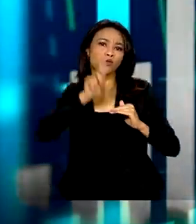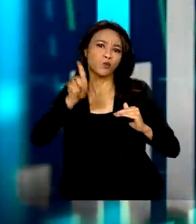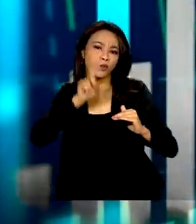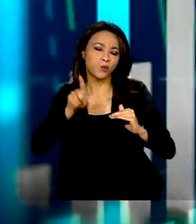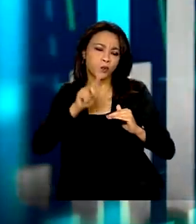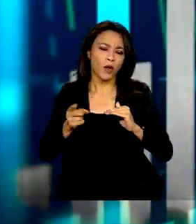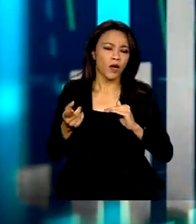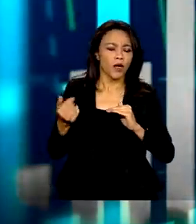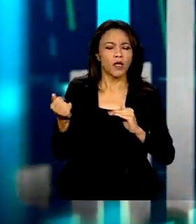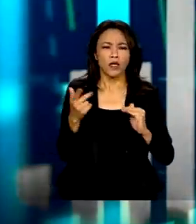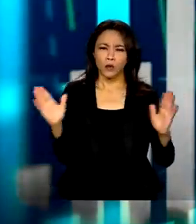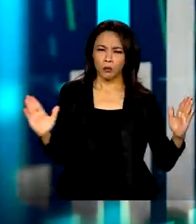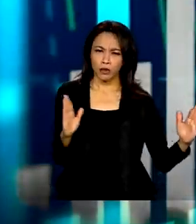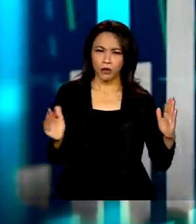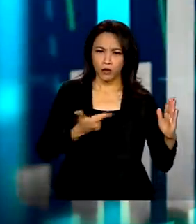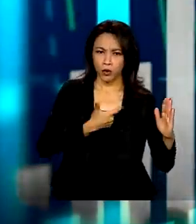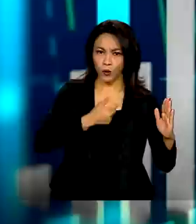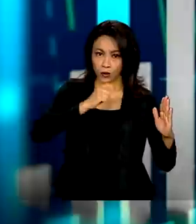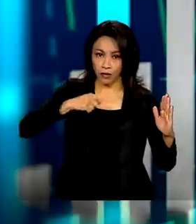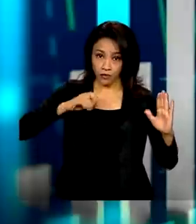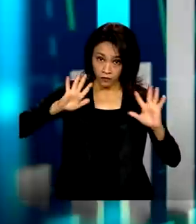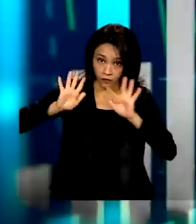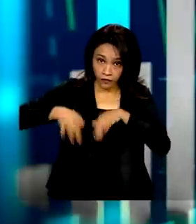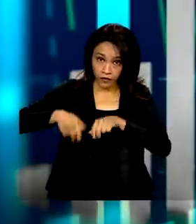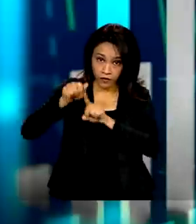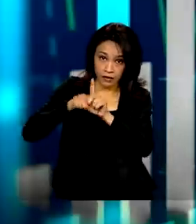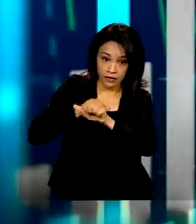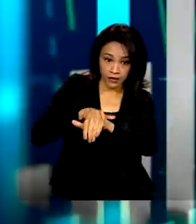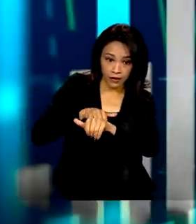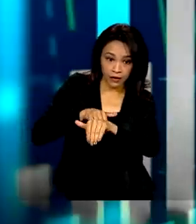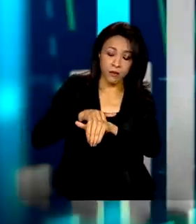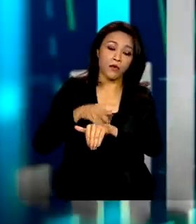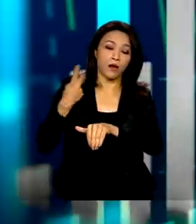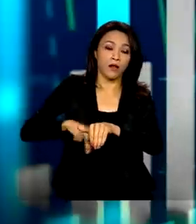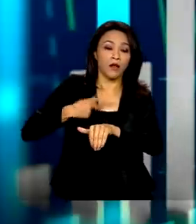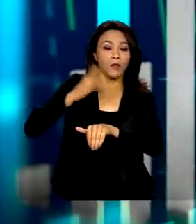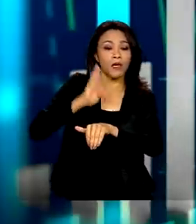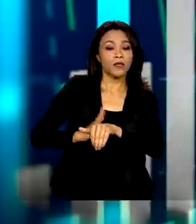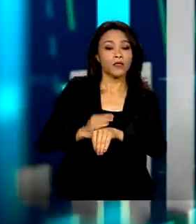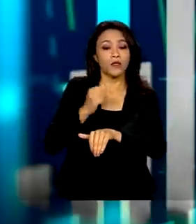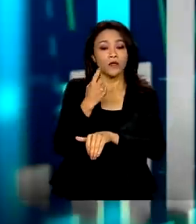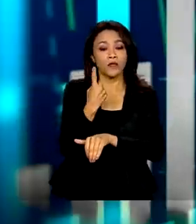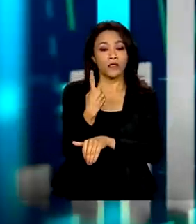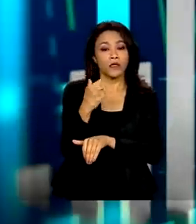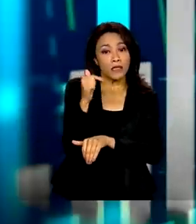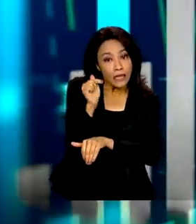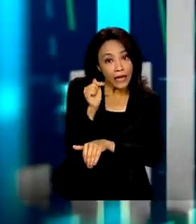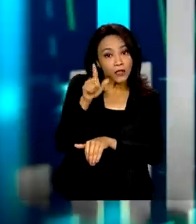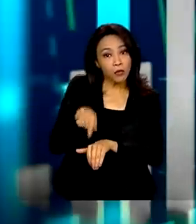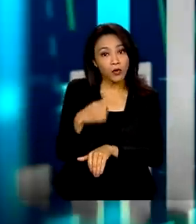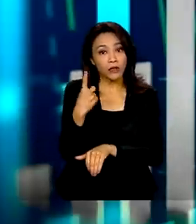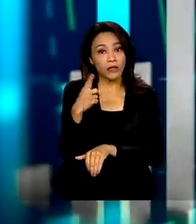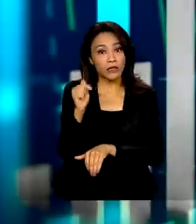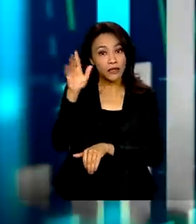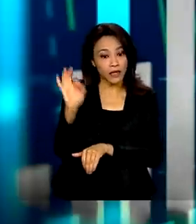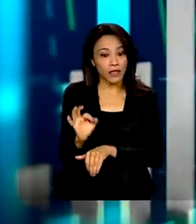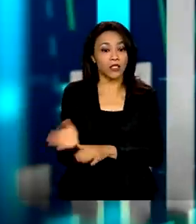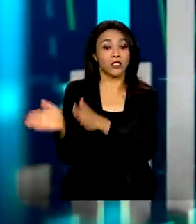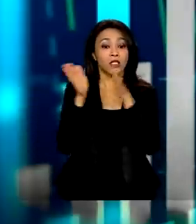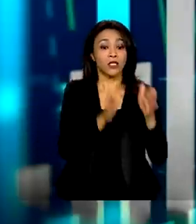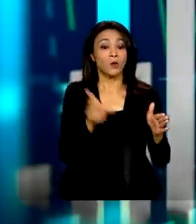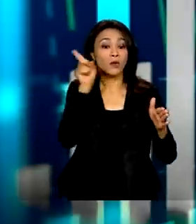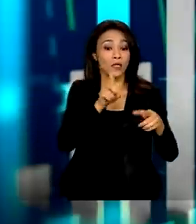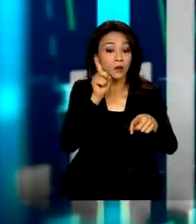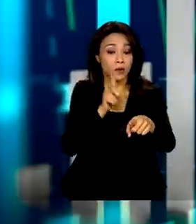Nos últimos 12 meses, encerrados em setembro, a inflação brasileira caiu para 7,17%, e a inflação nos Estados Unidos, nos últimos 12